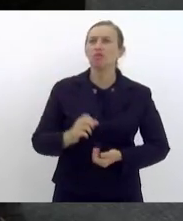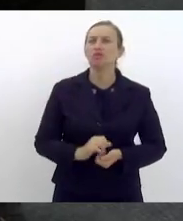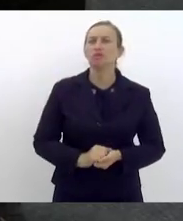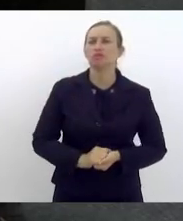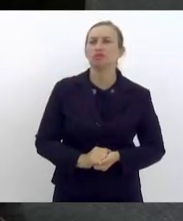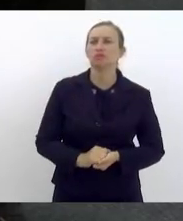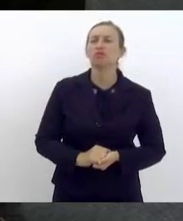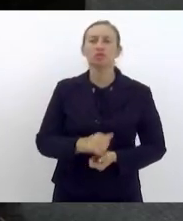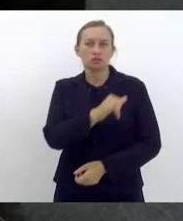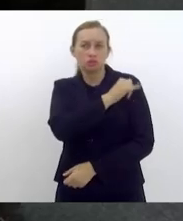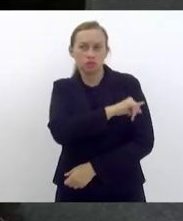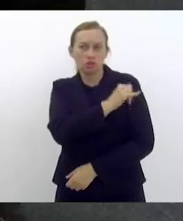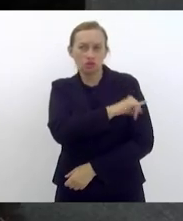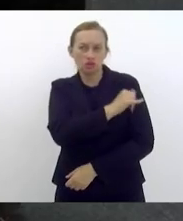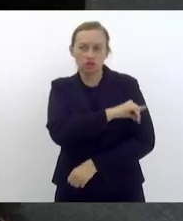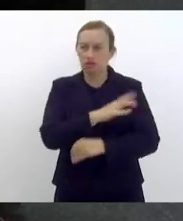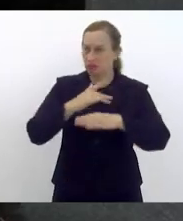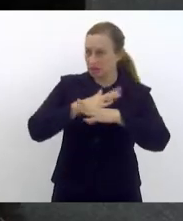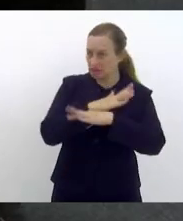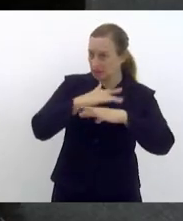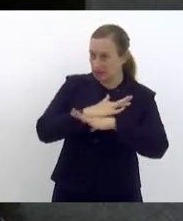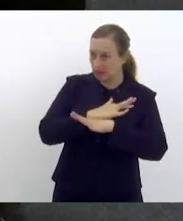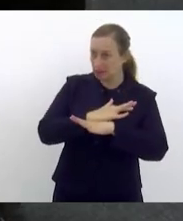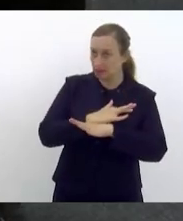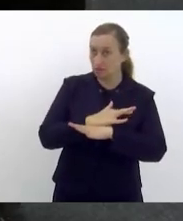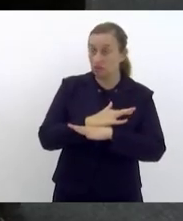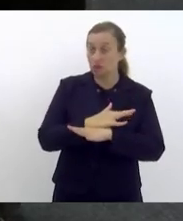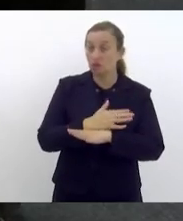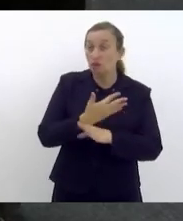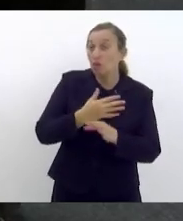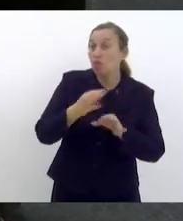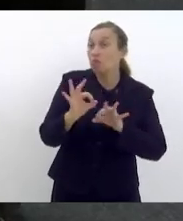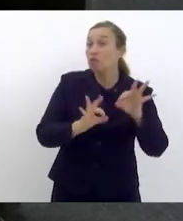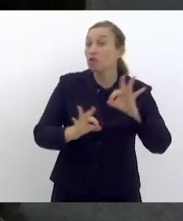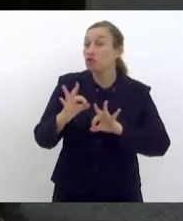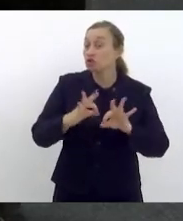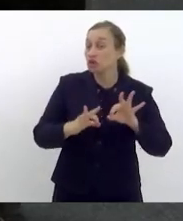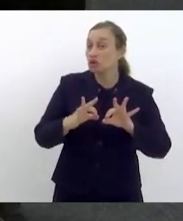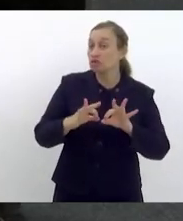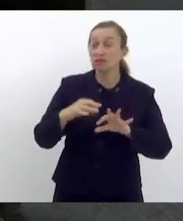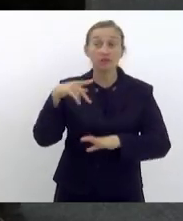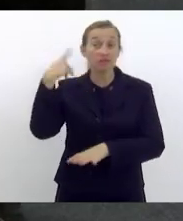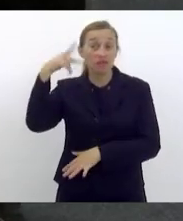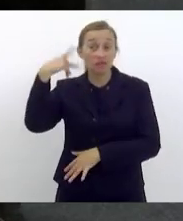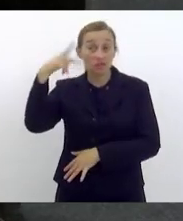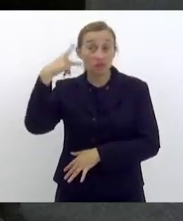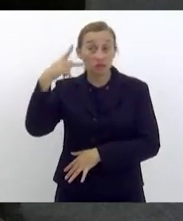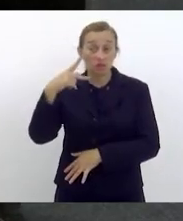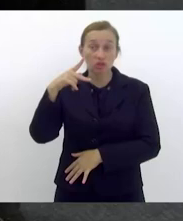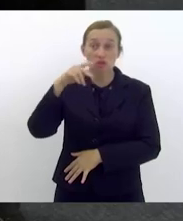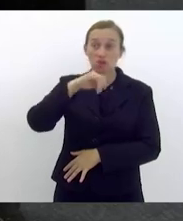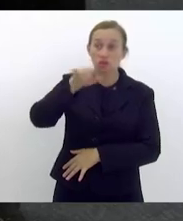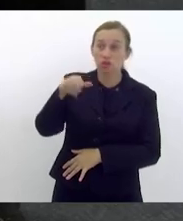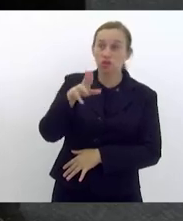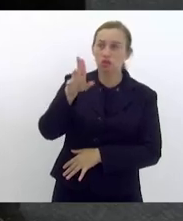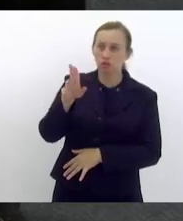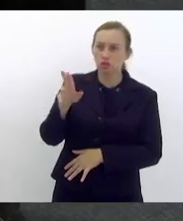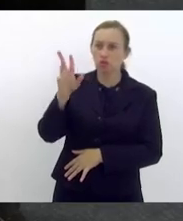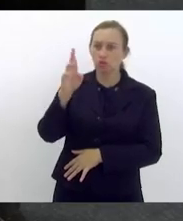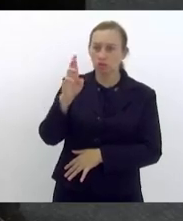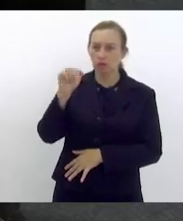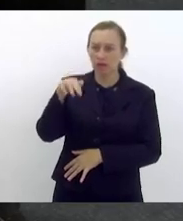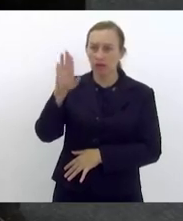do Rio de Janeiro, da cidade do Rio de Janeiro. Foi um projeto da então vereadora Jurema Batista,